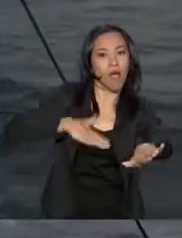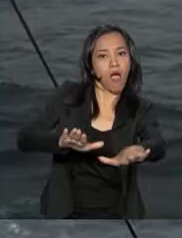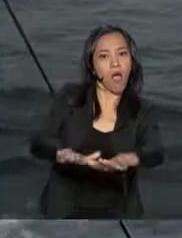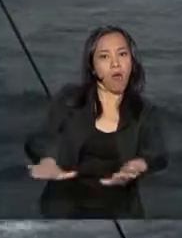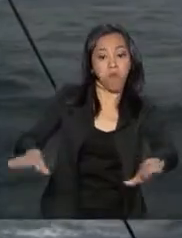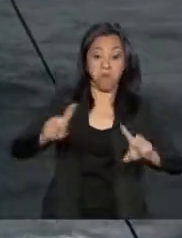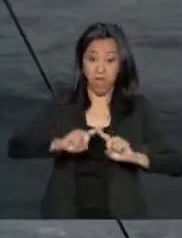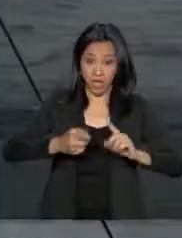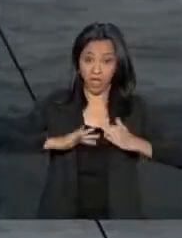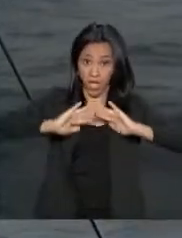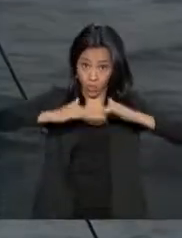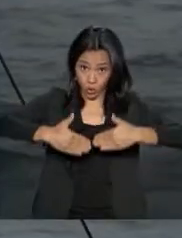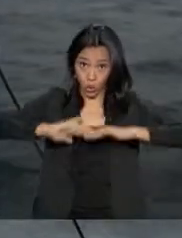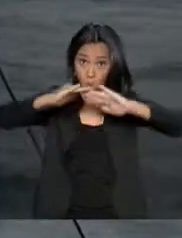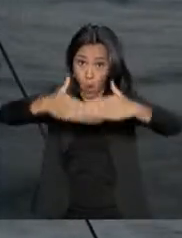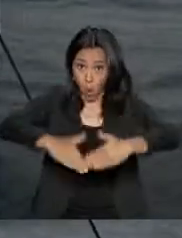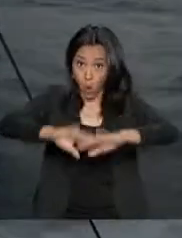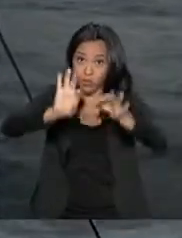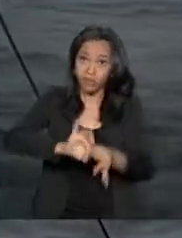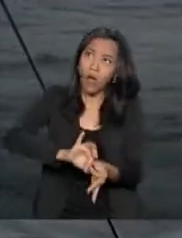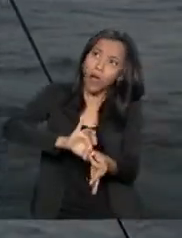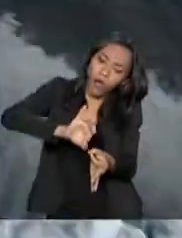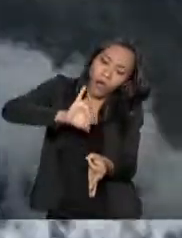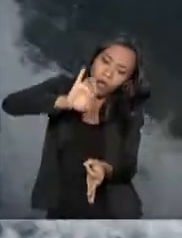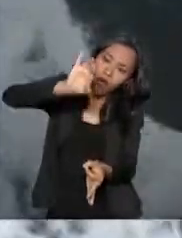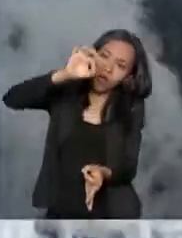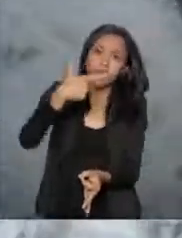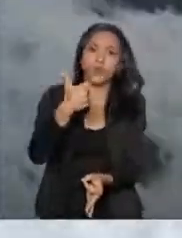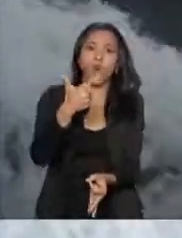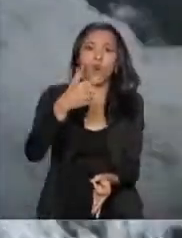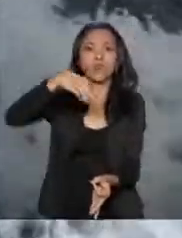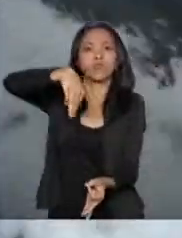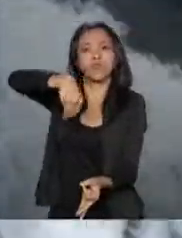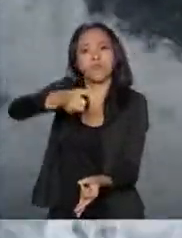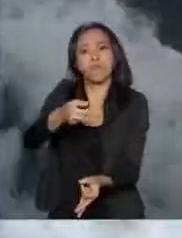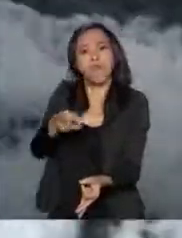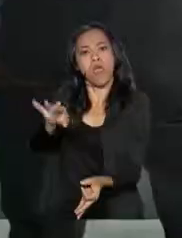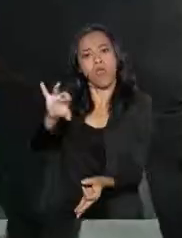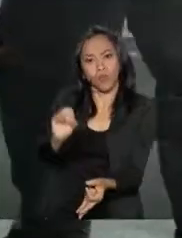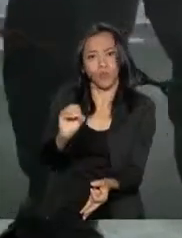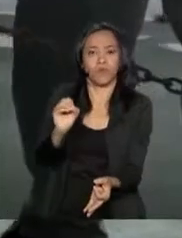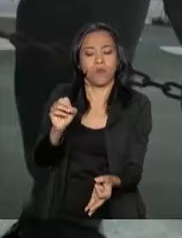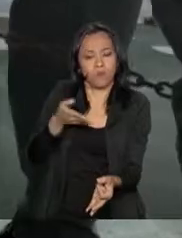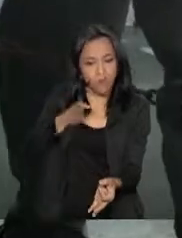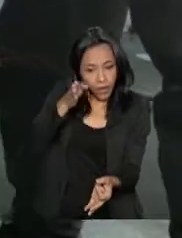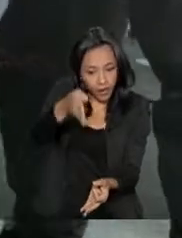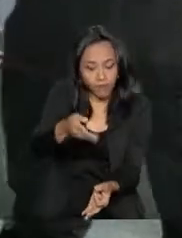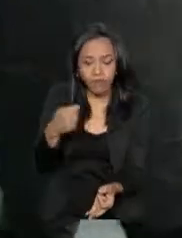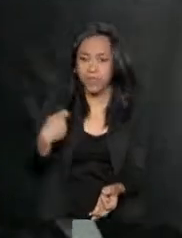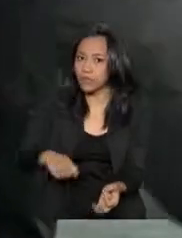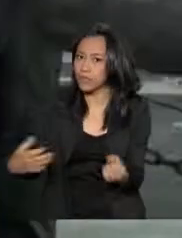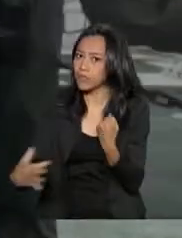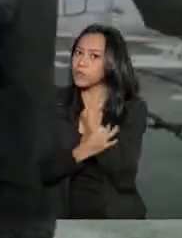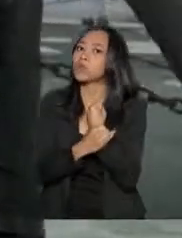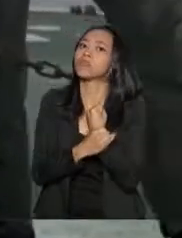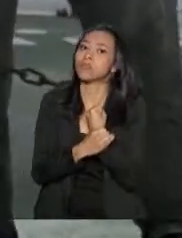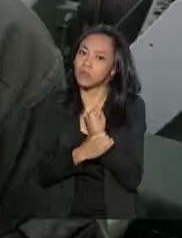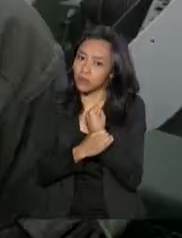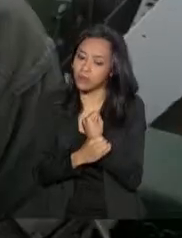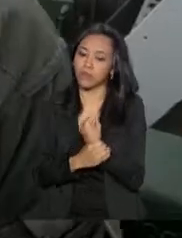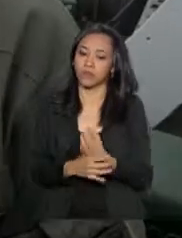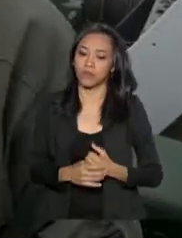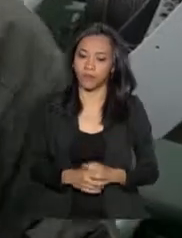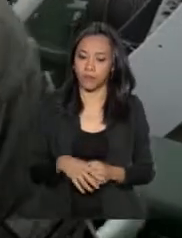as ondas aqui podem passar de 12 metros de altura. Para enfrentar esse mar, tudo bem protegido. Uma vez que